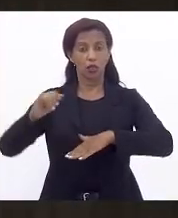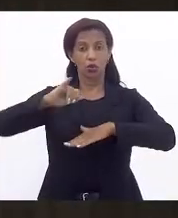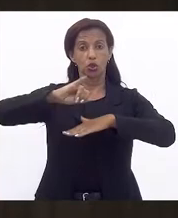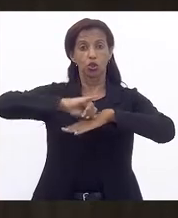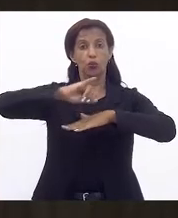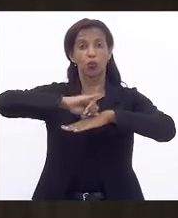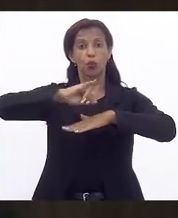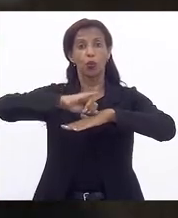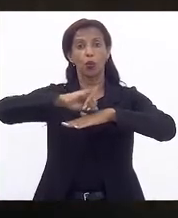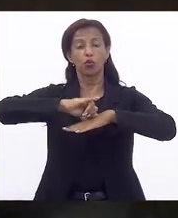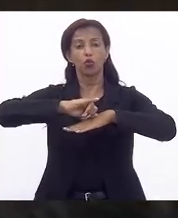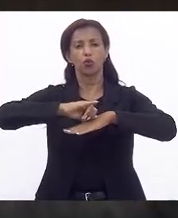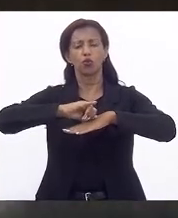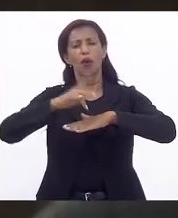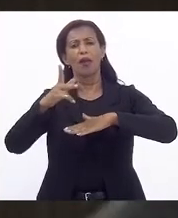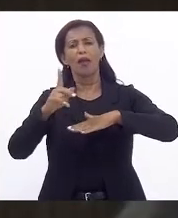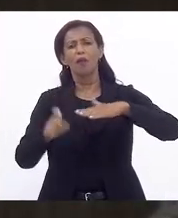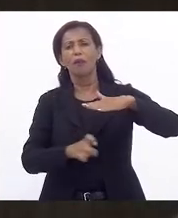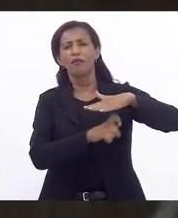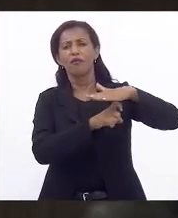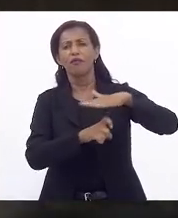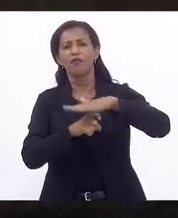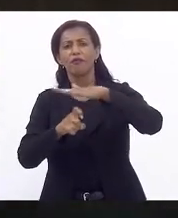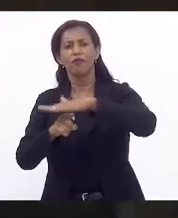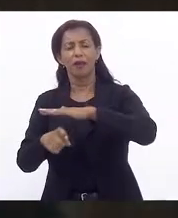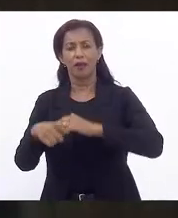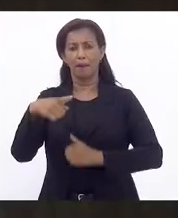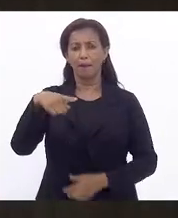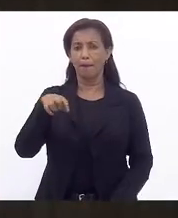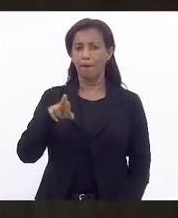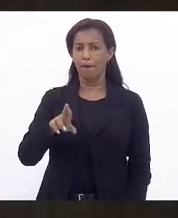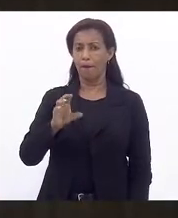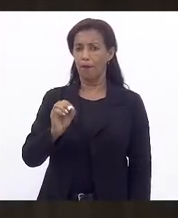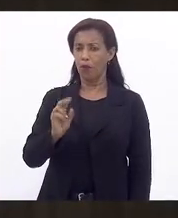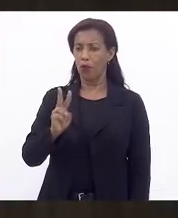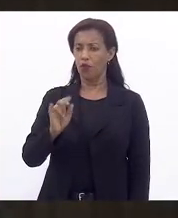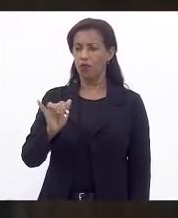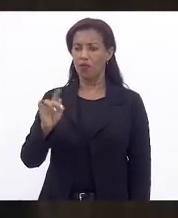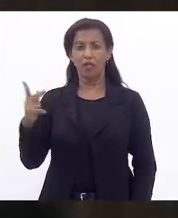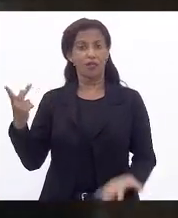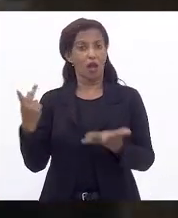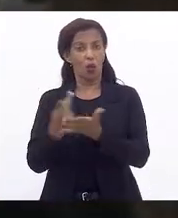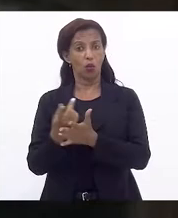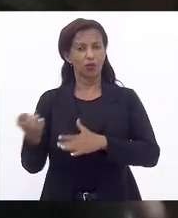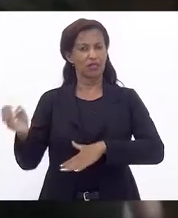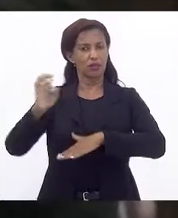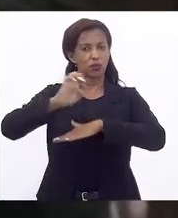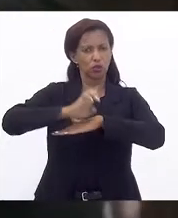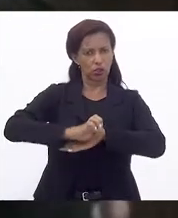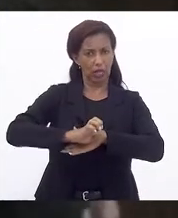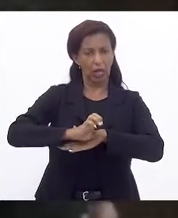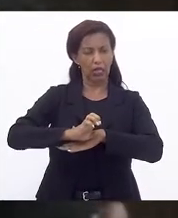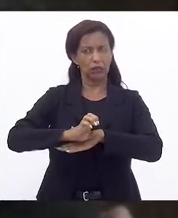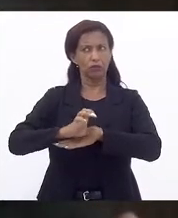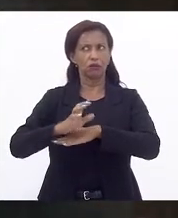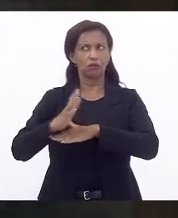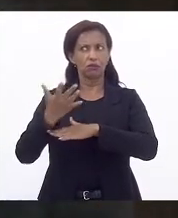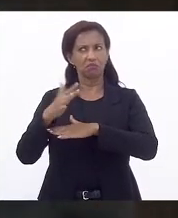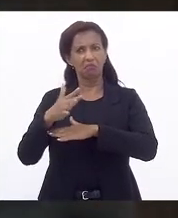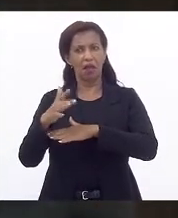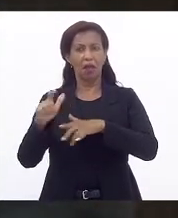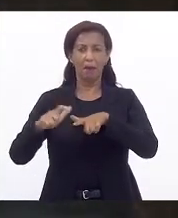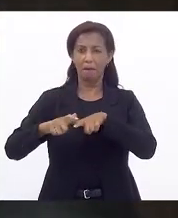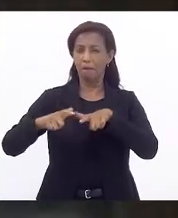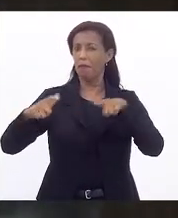Feira da Providência. Que é uma feira anual que acontece em nosso estado. Talvez, salvo engano, maior, se não for, a maior feira